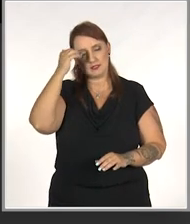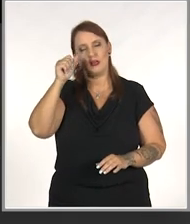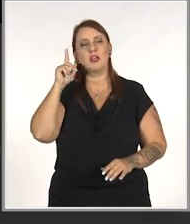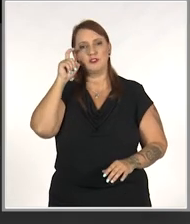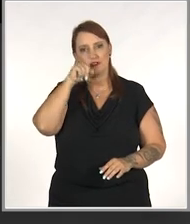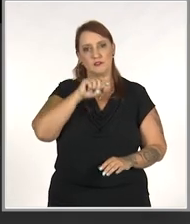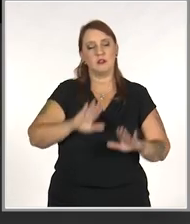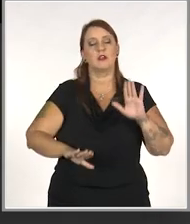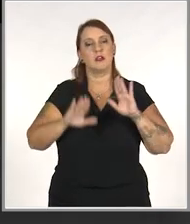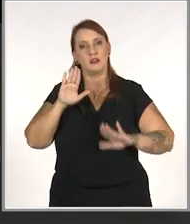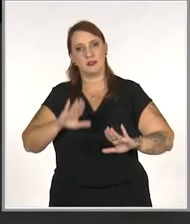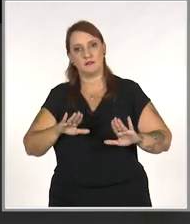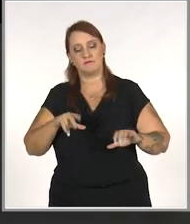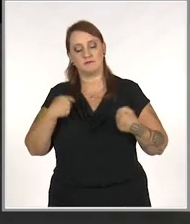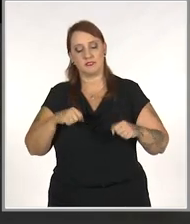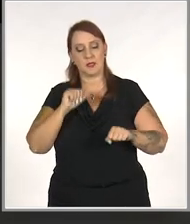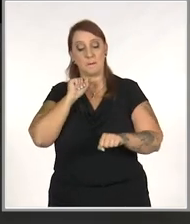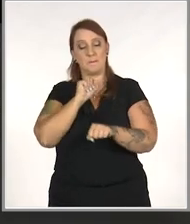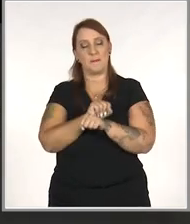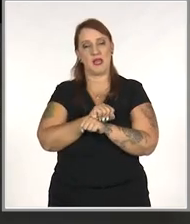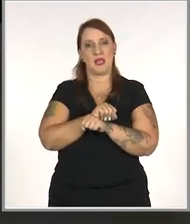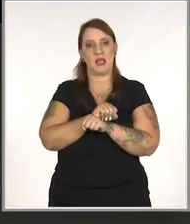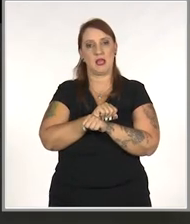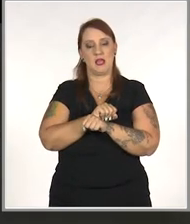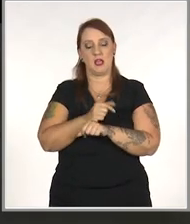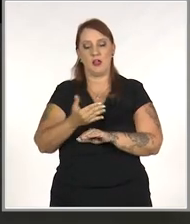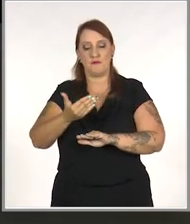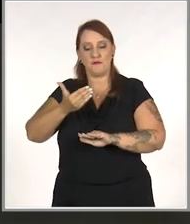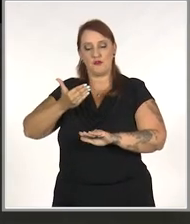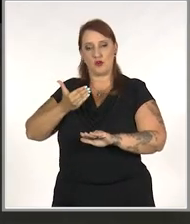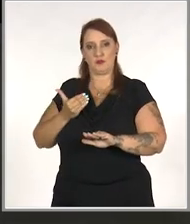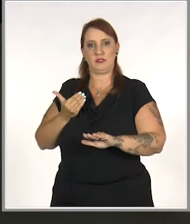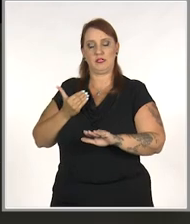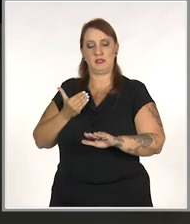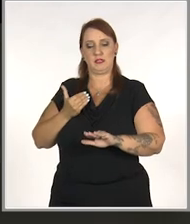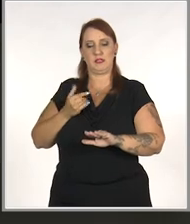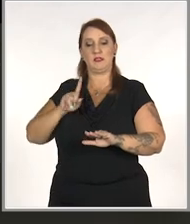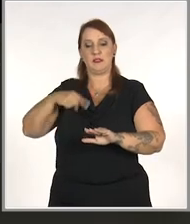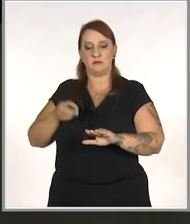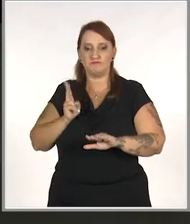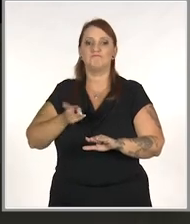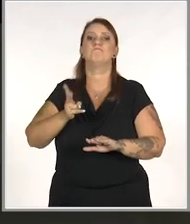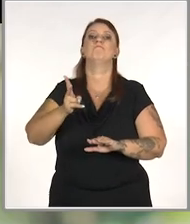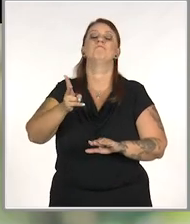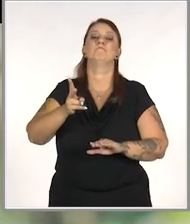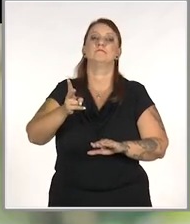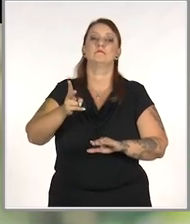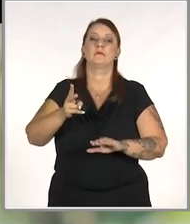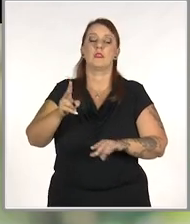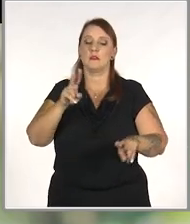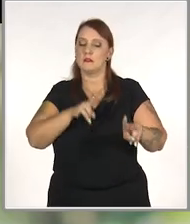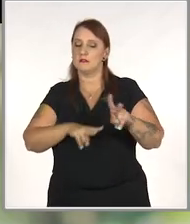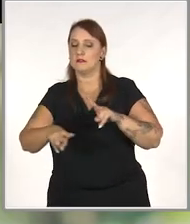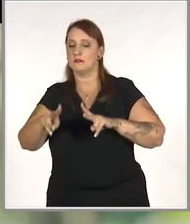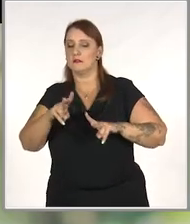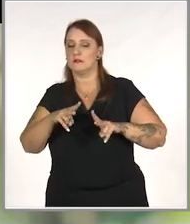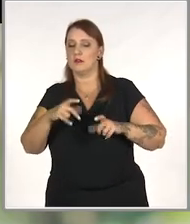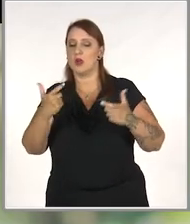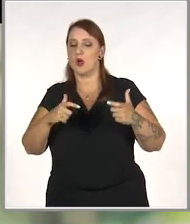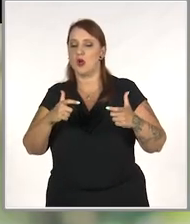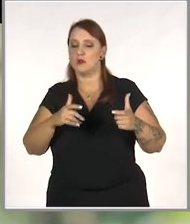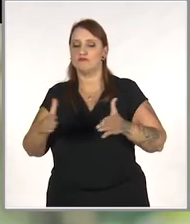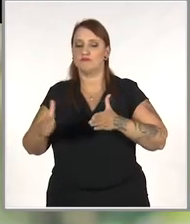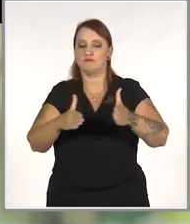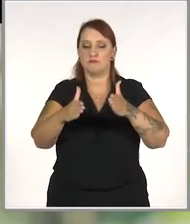Muitas vezes, é preciso parar no percurso, recuar para avançar depois. Rever caminhos e